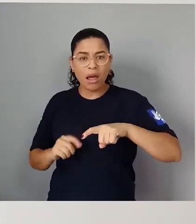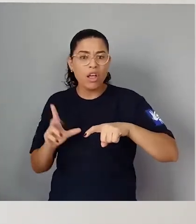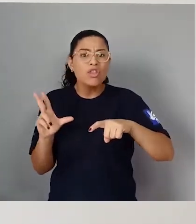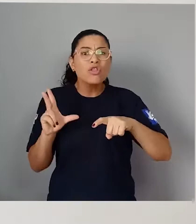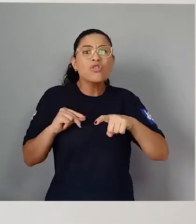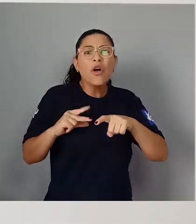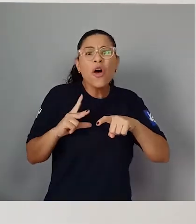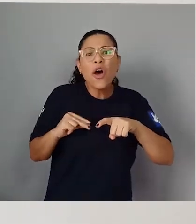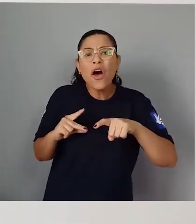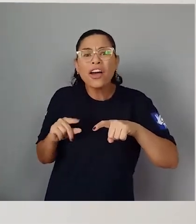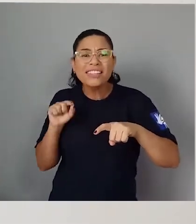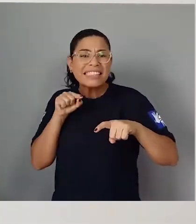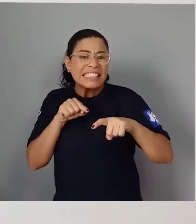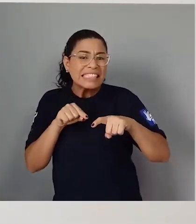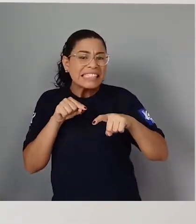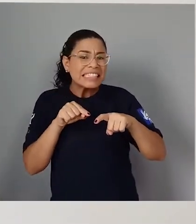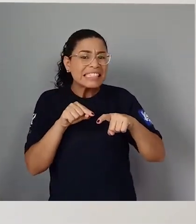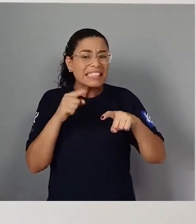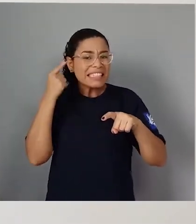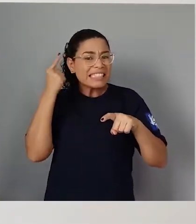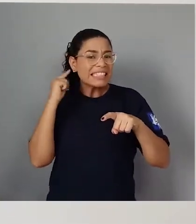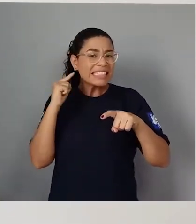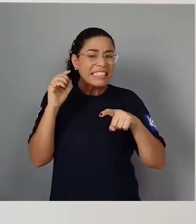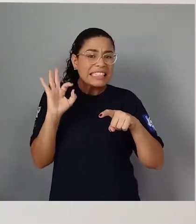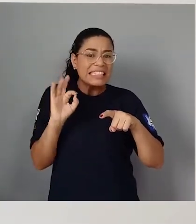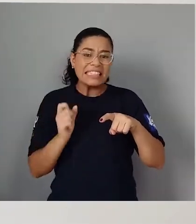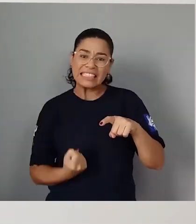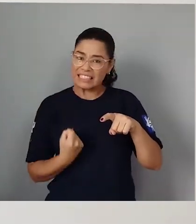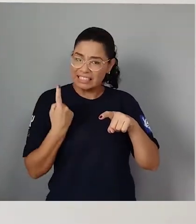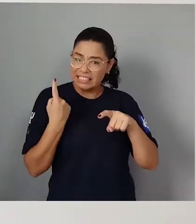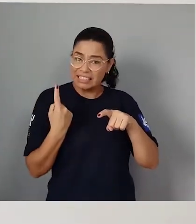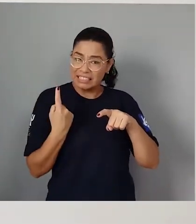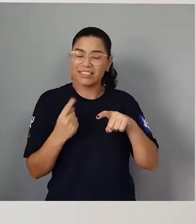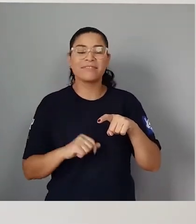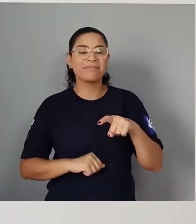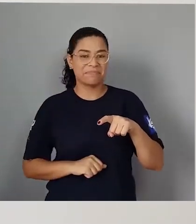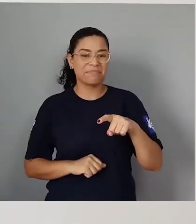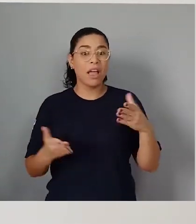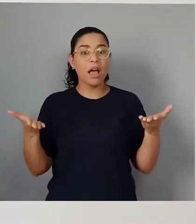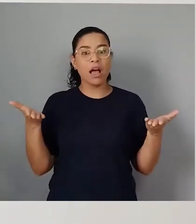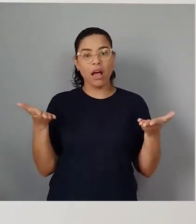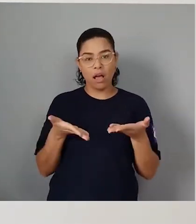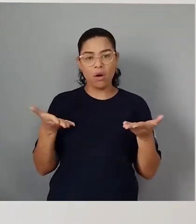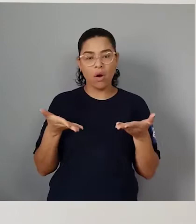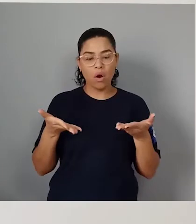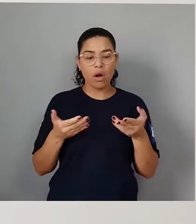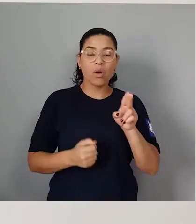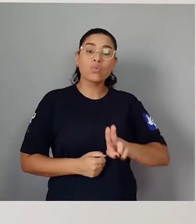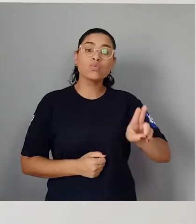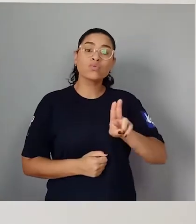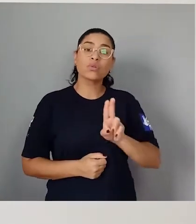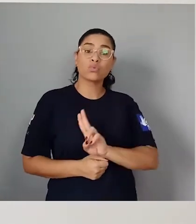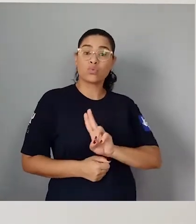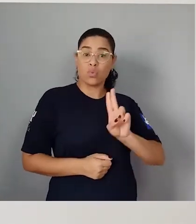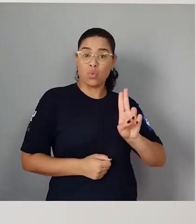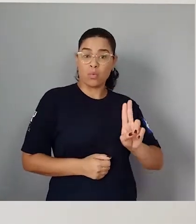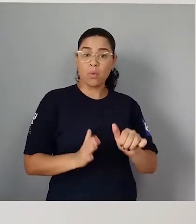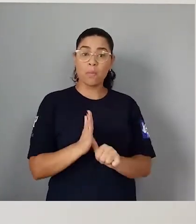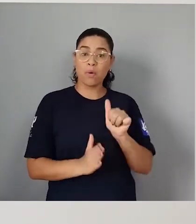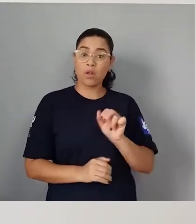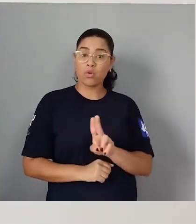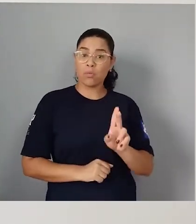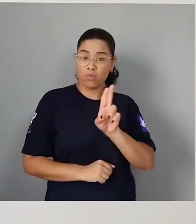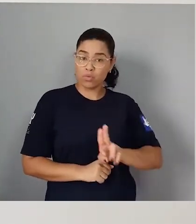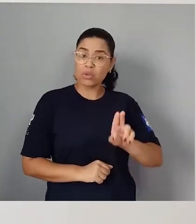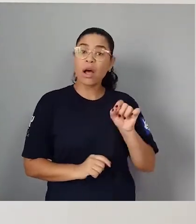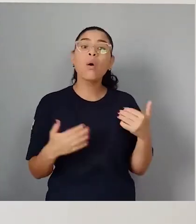Lagarta, aquela orelha. Agora, eu vou fazer com nomes. E o primeiro nome